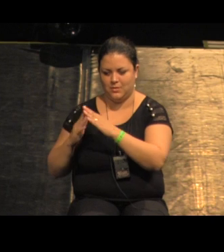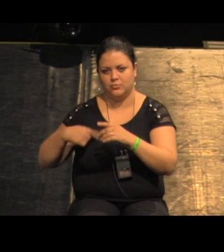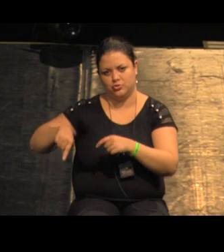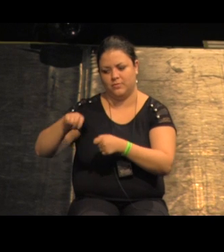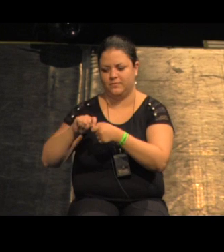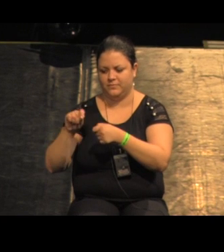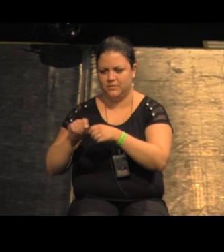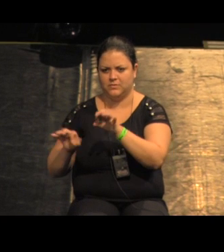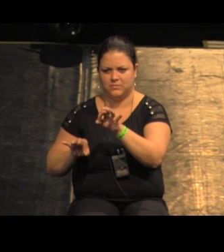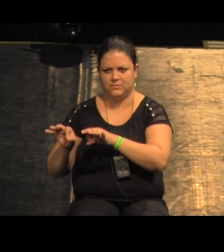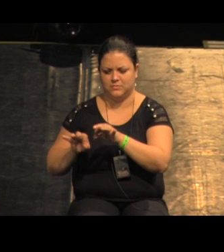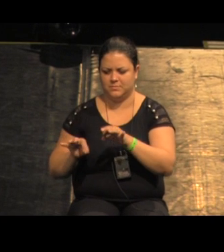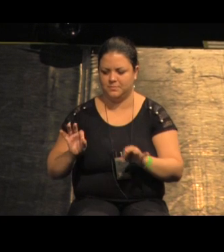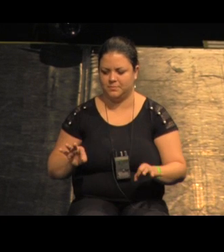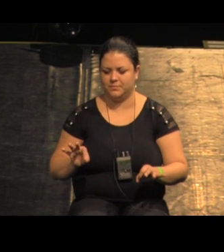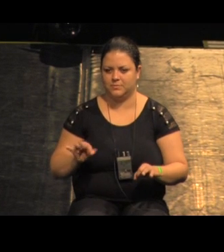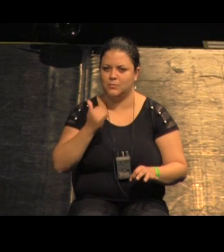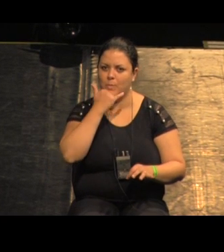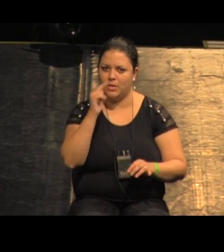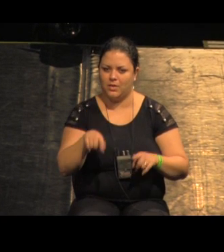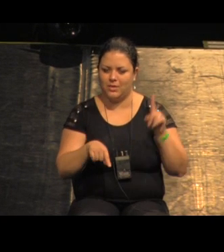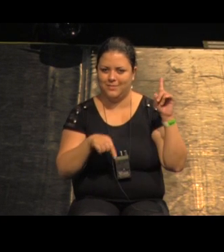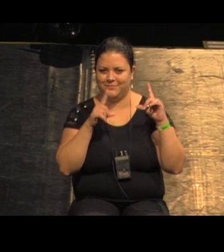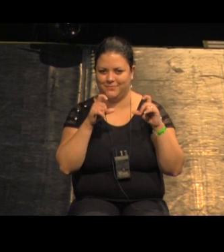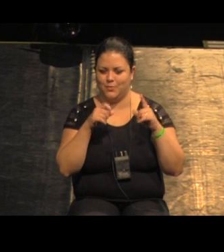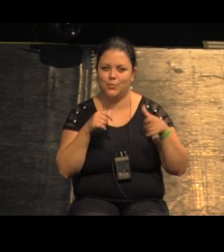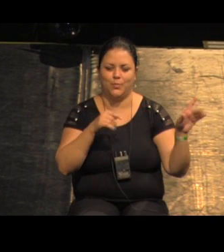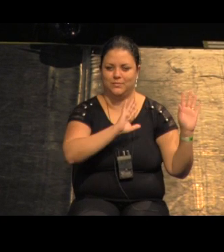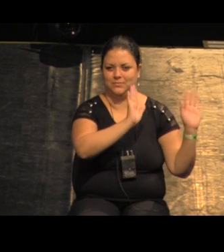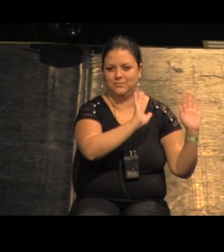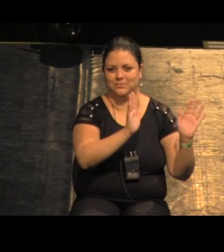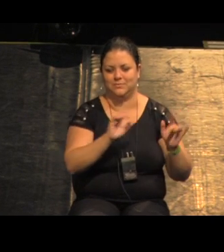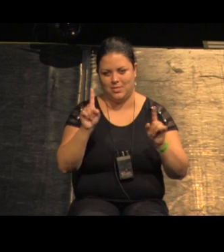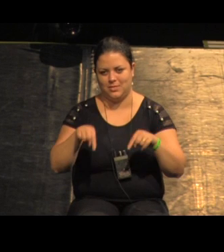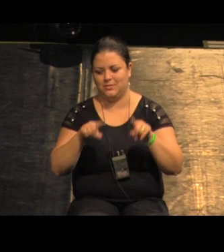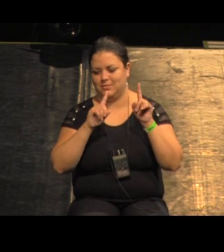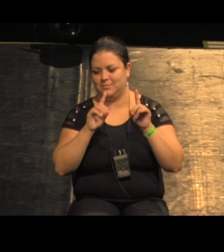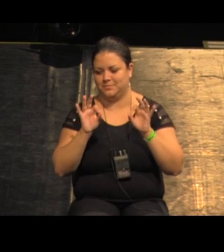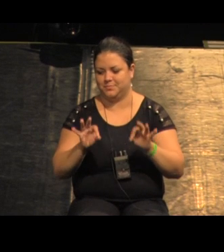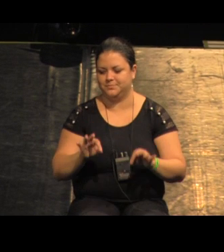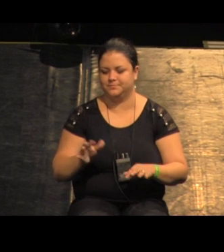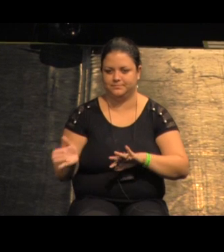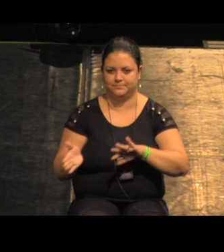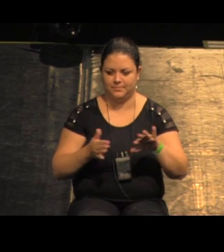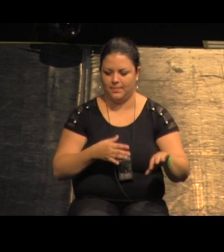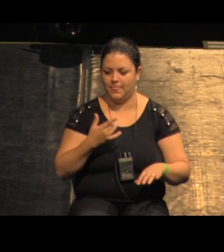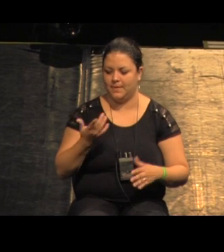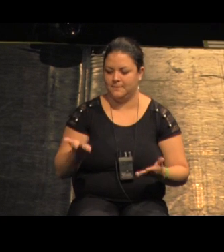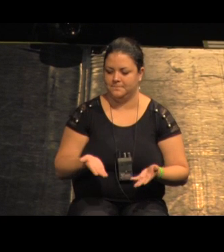não minto essa é a moradia aquela lá era outra coisa certo e aqui tem umas